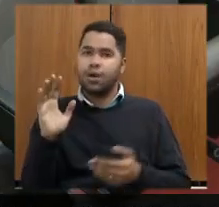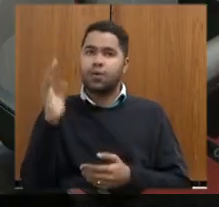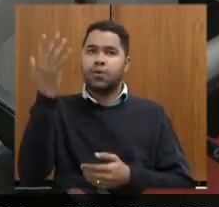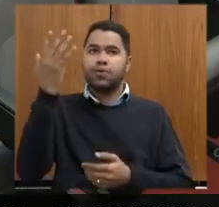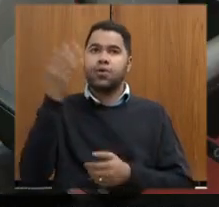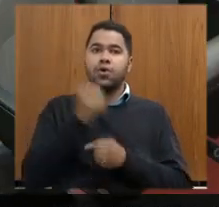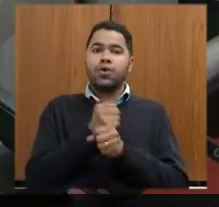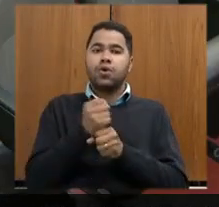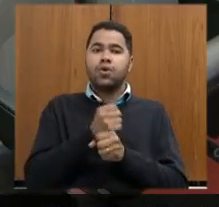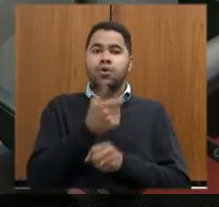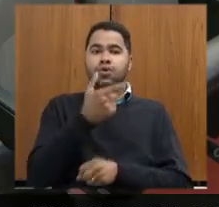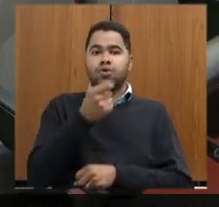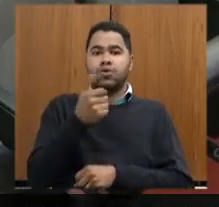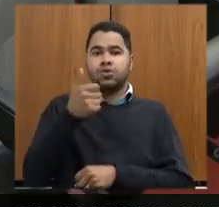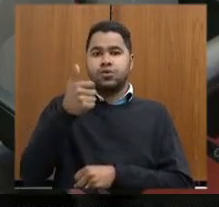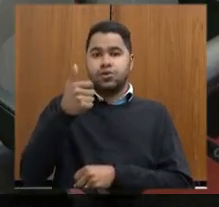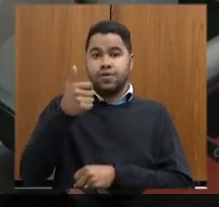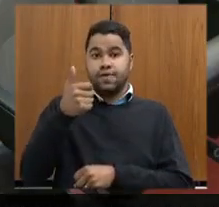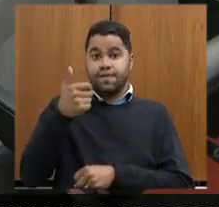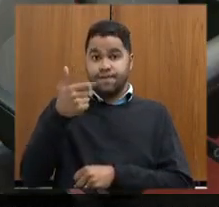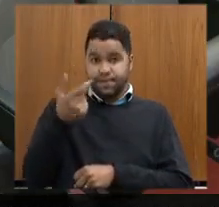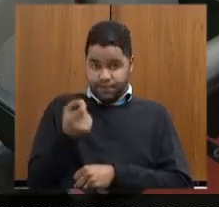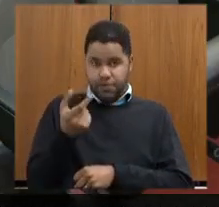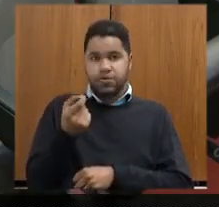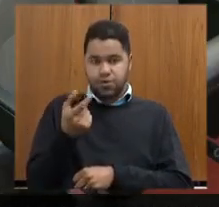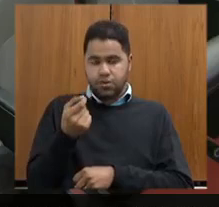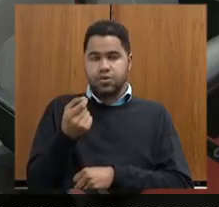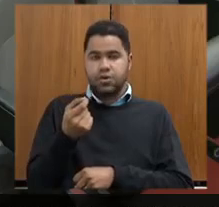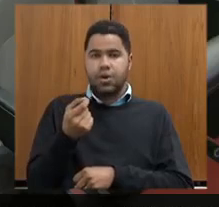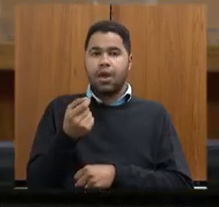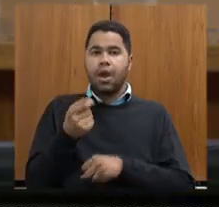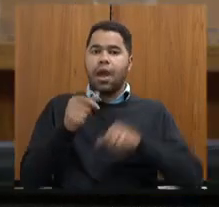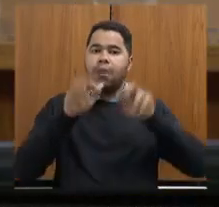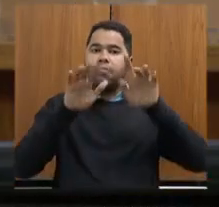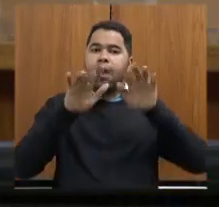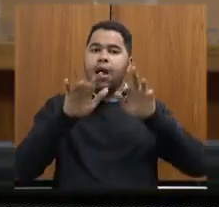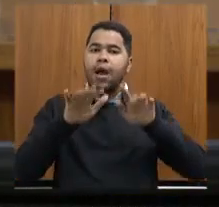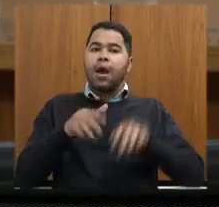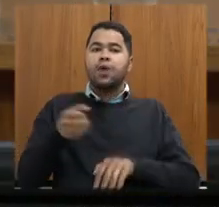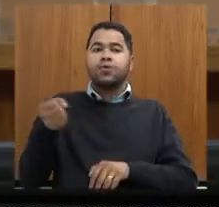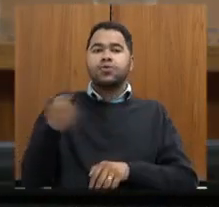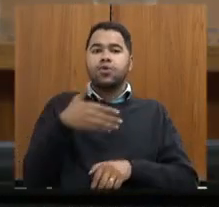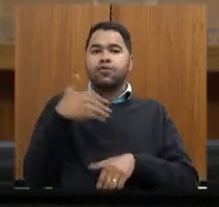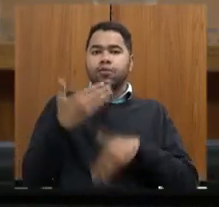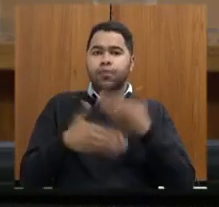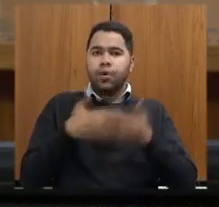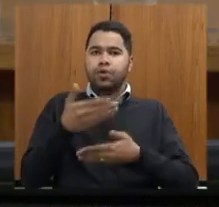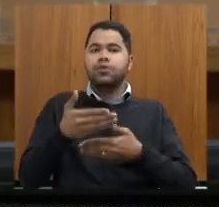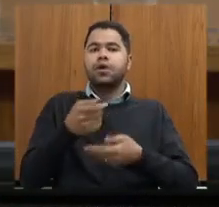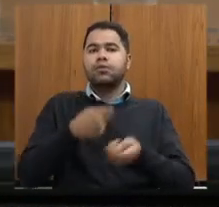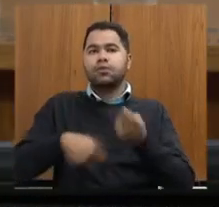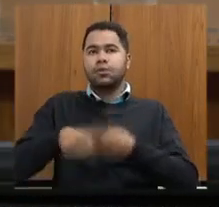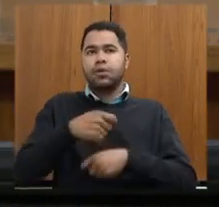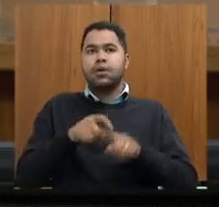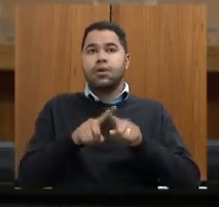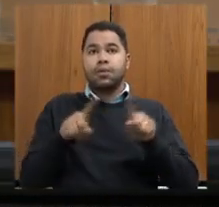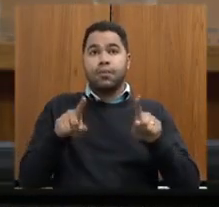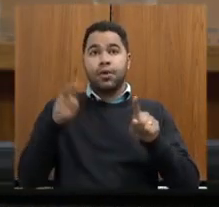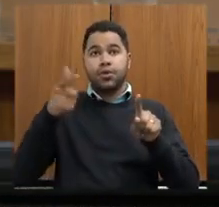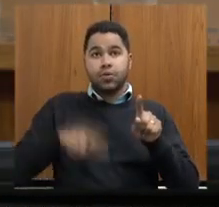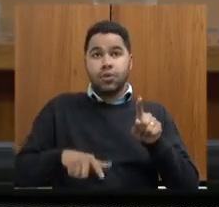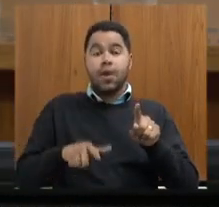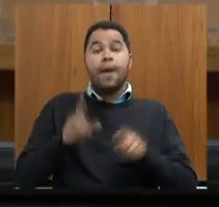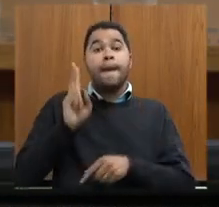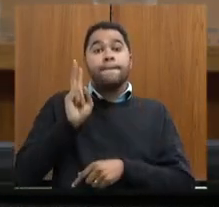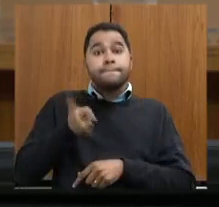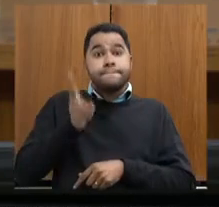no ano de 2020 a formalização do novo processo administrativo mas volto a dizer do